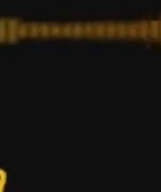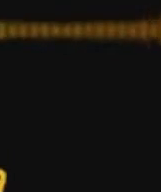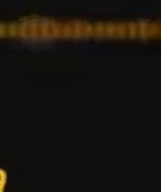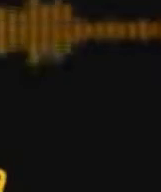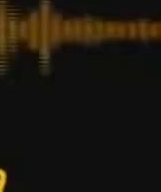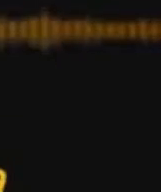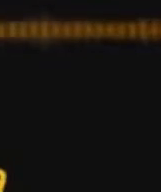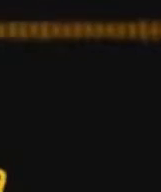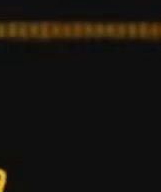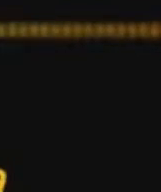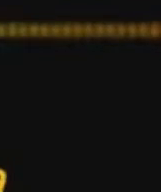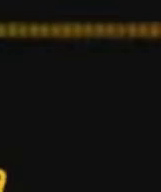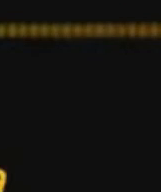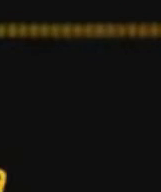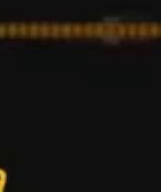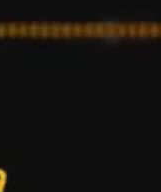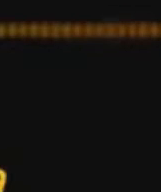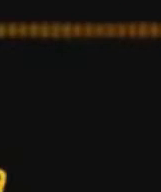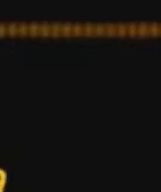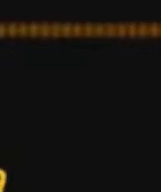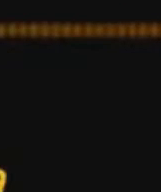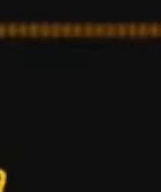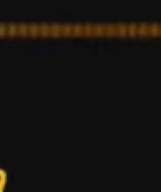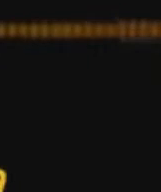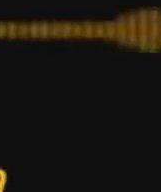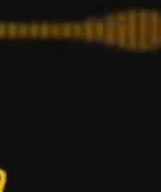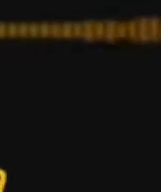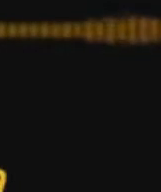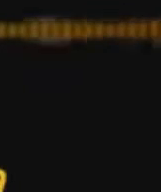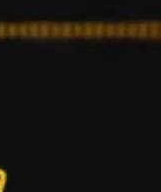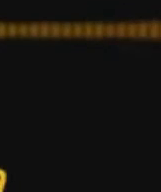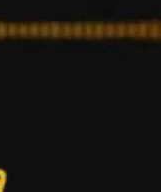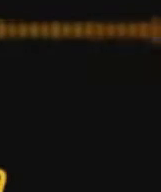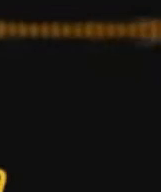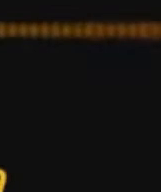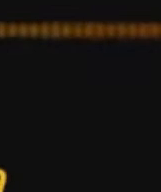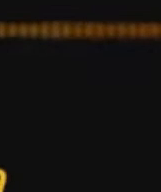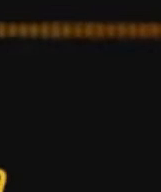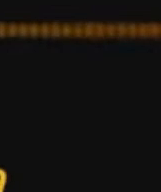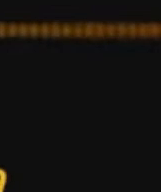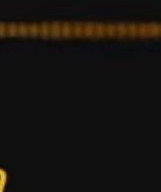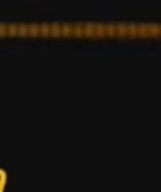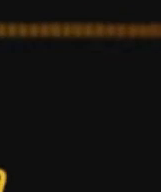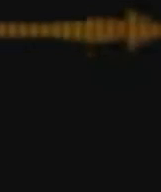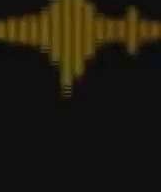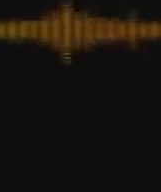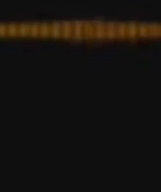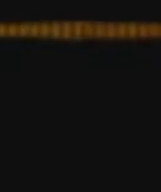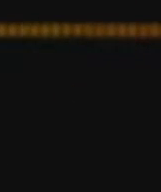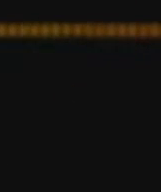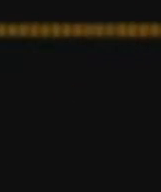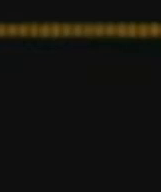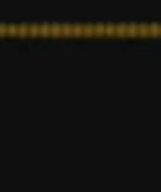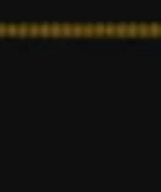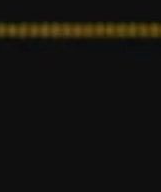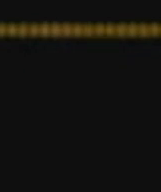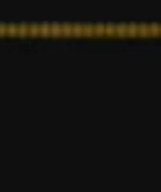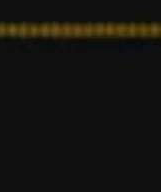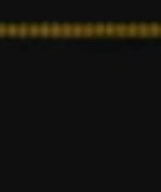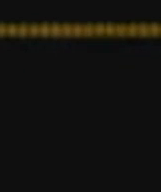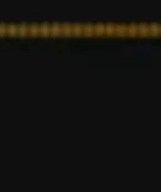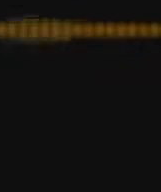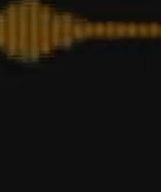que o nosso atual senhor B, ele está fazendo a reforma da previdência de uma maneira diferente.